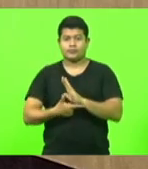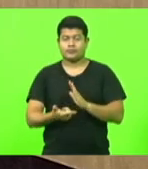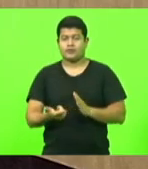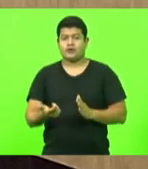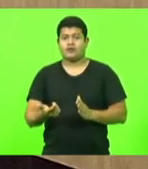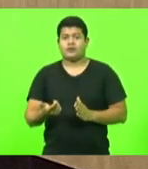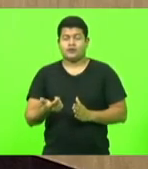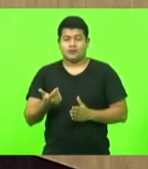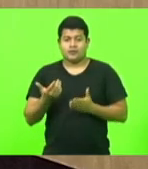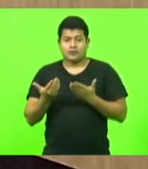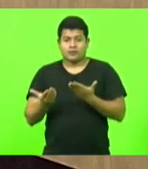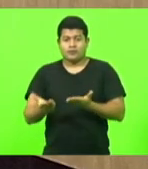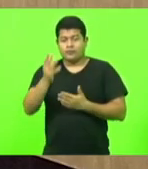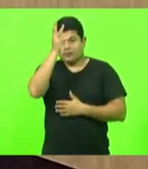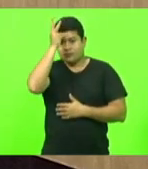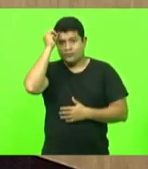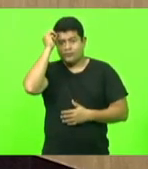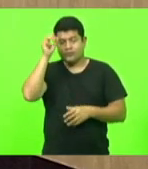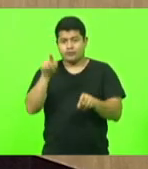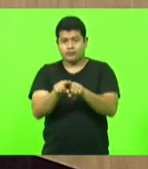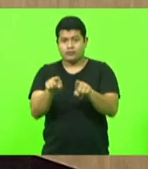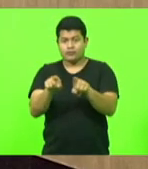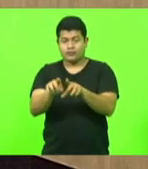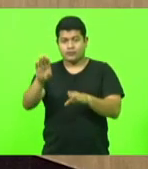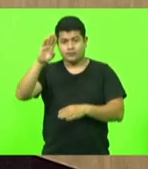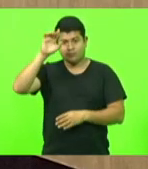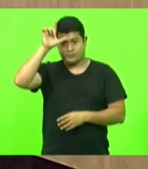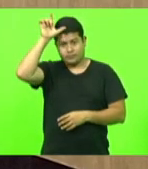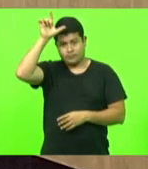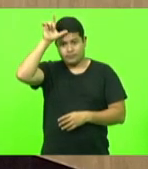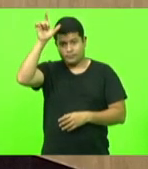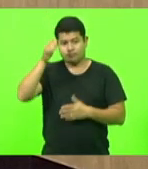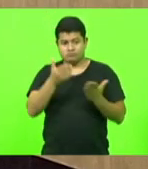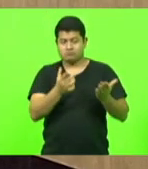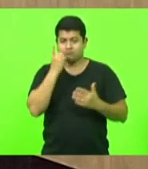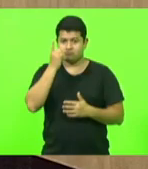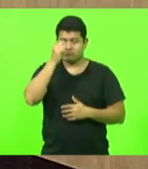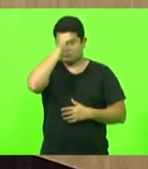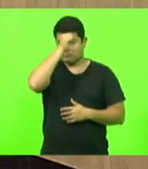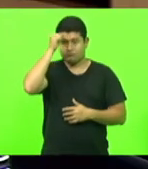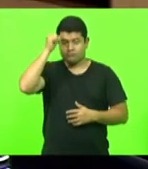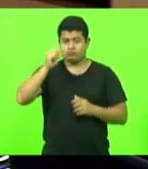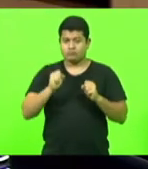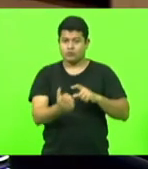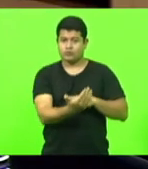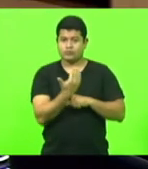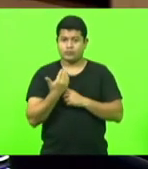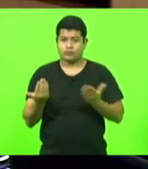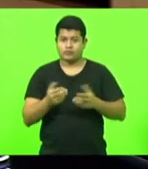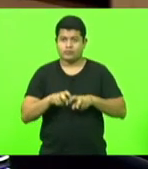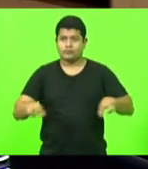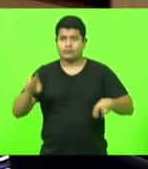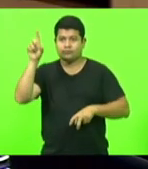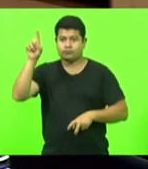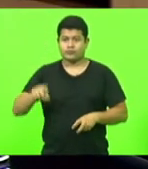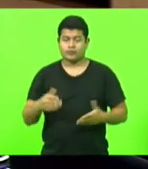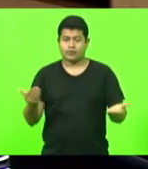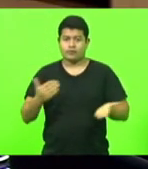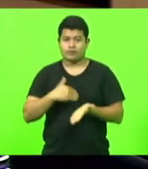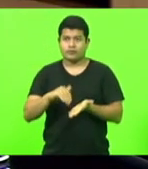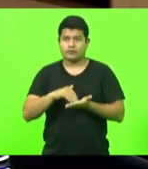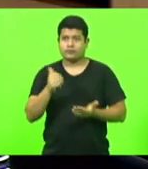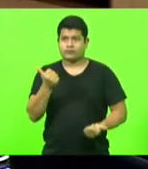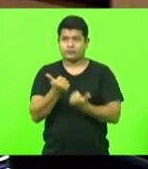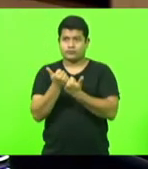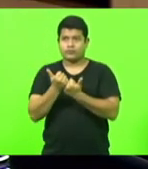Carminati e o deputado Lima. Deputado Adrianinho, se V. Exª puder ajudar a mesa diretora como secretária DOC, poder fazer a